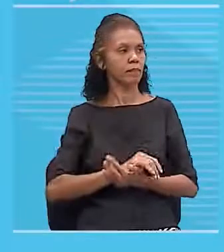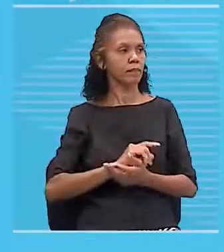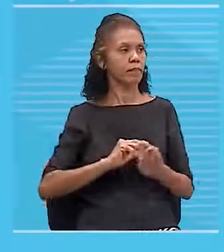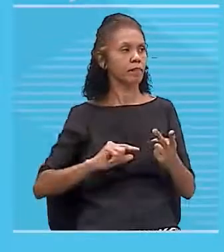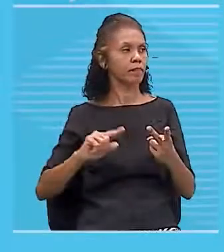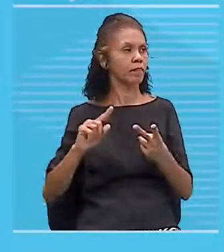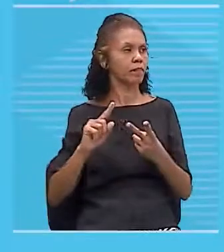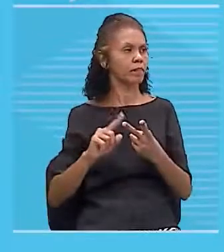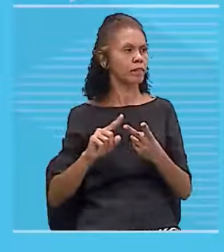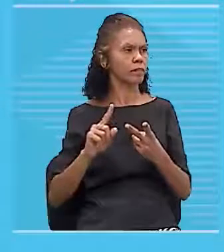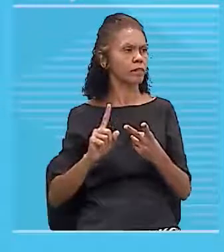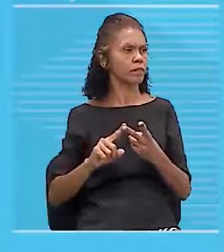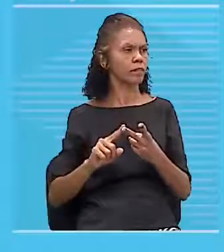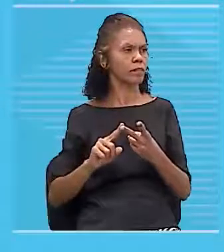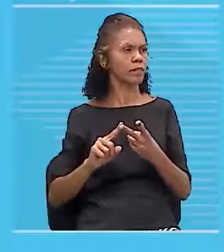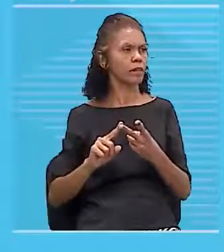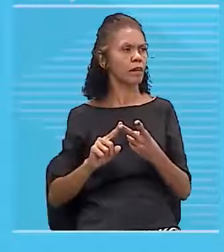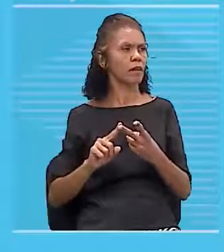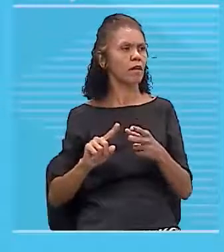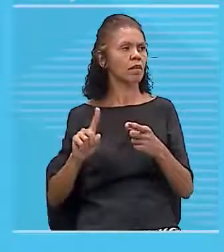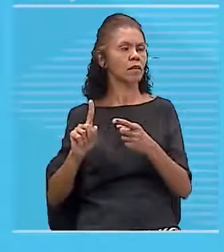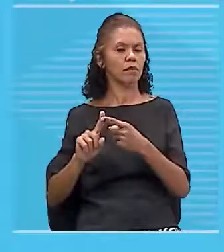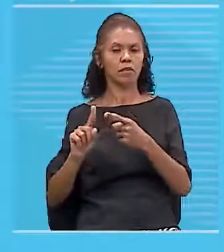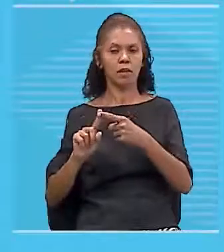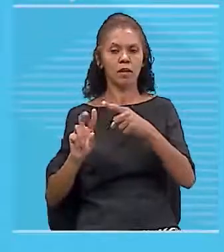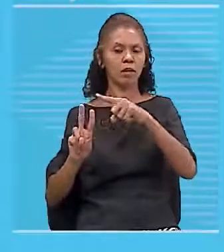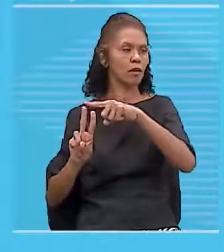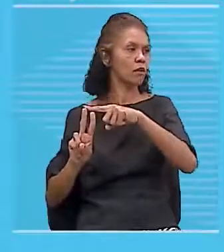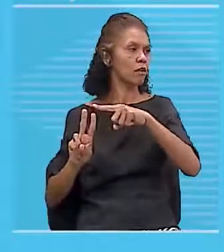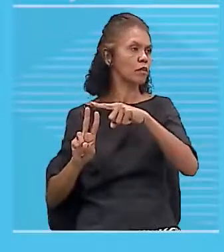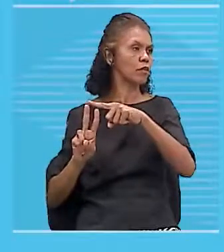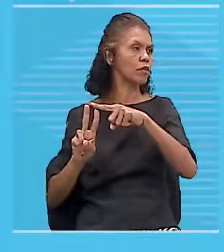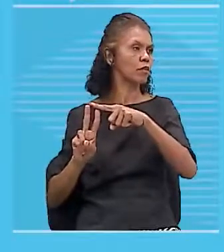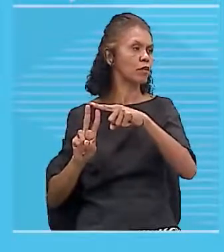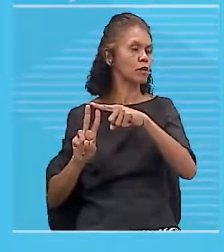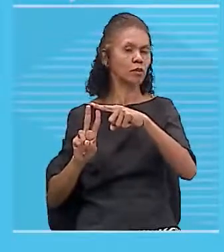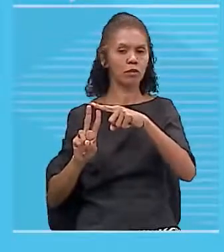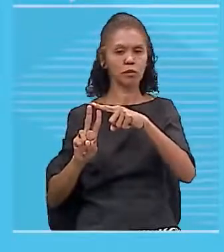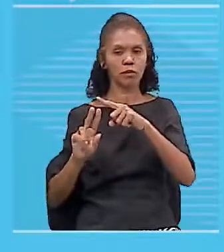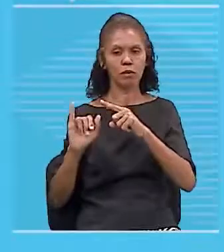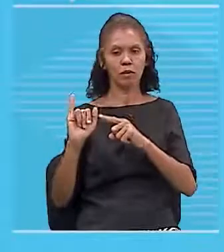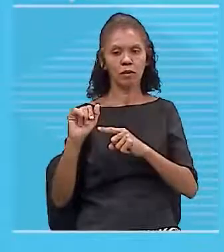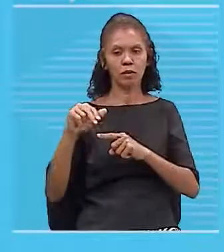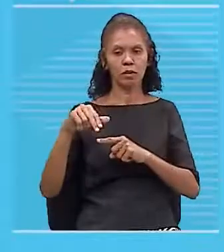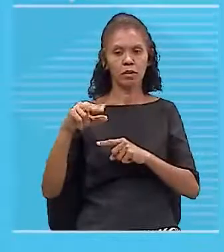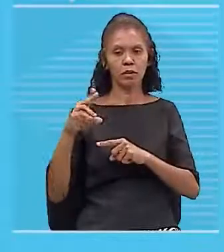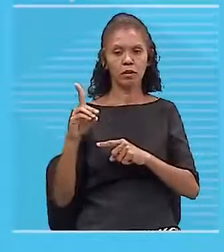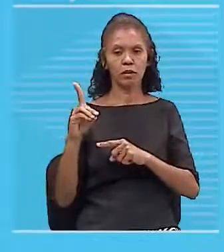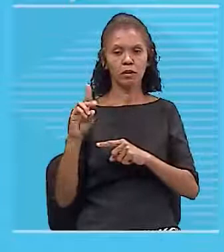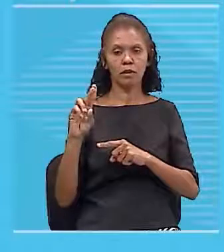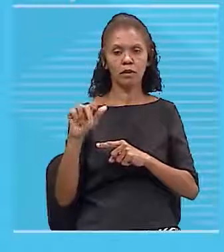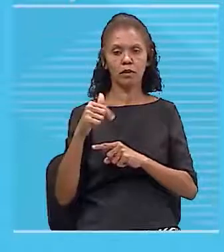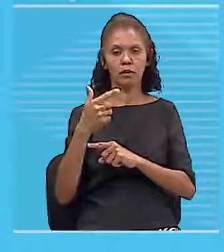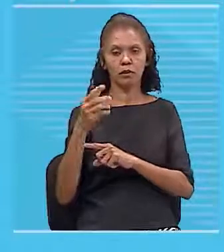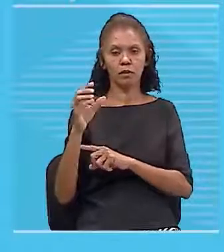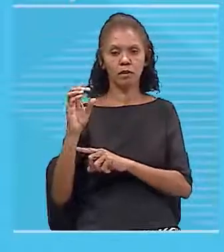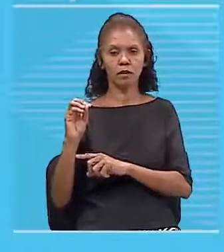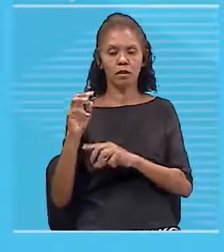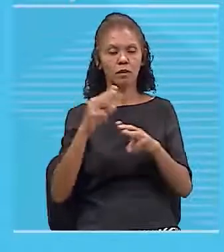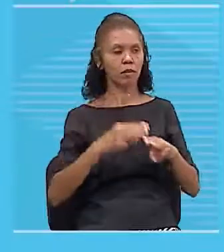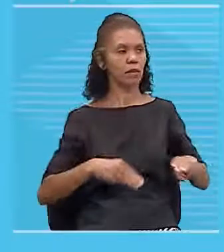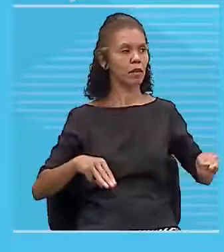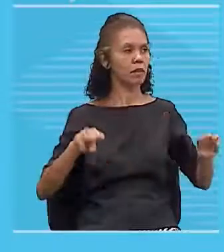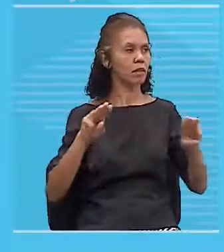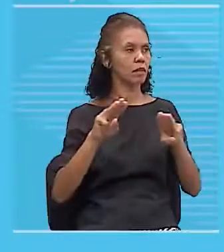disso, a gente vai trabalhar com o vetor indução magnética, vetorzinho B, não é isso?